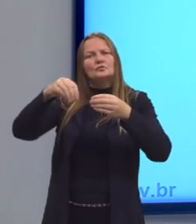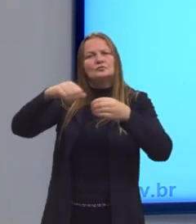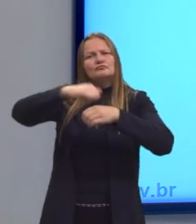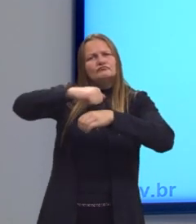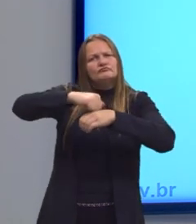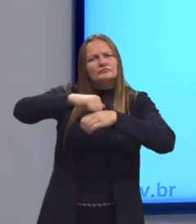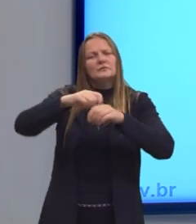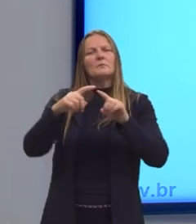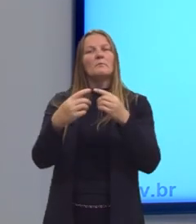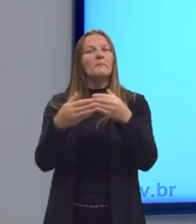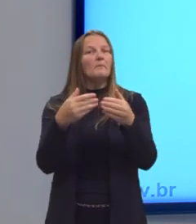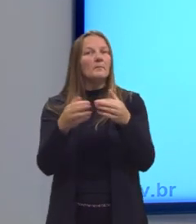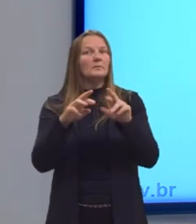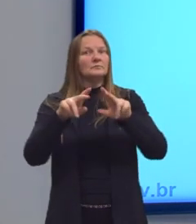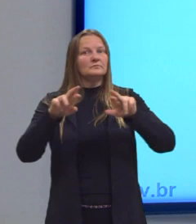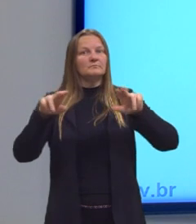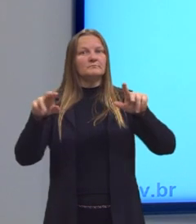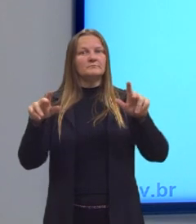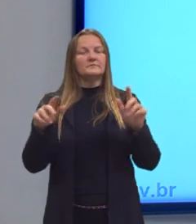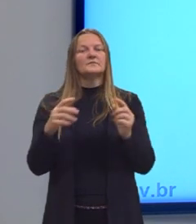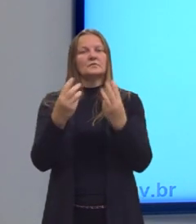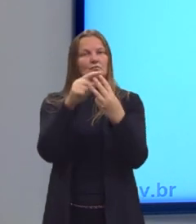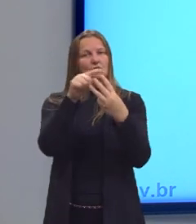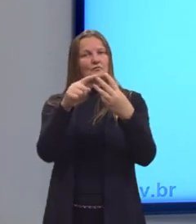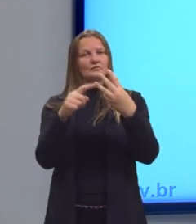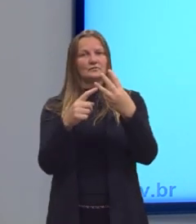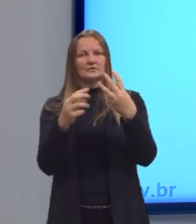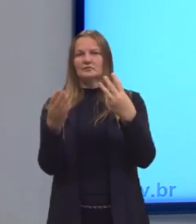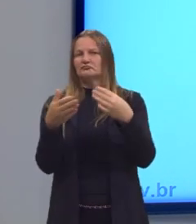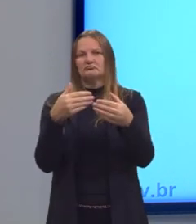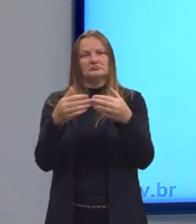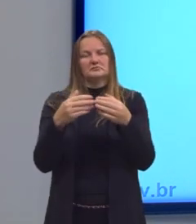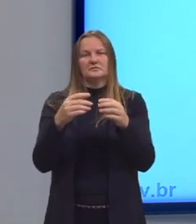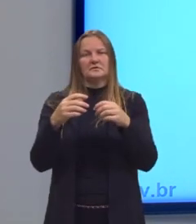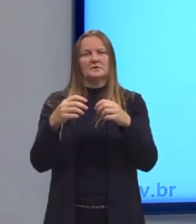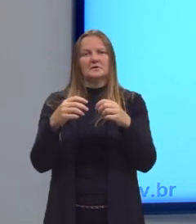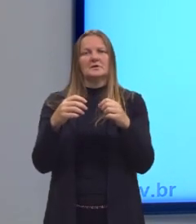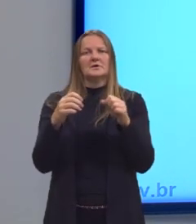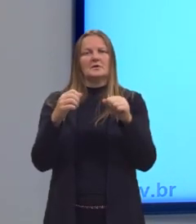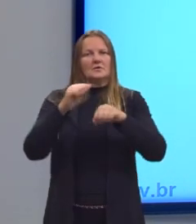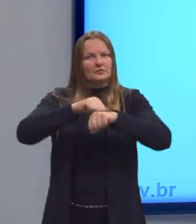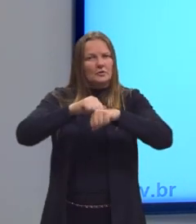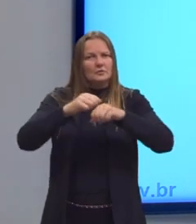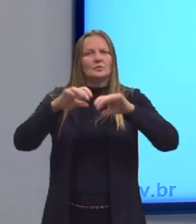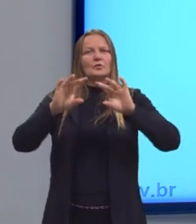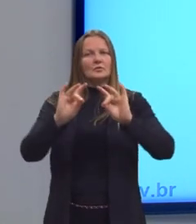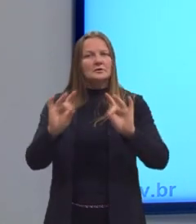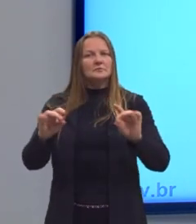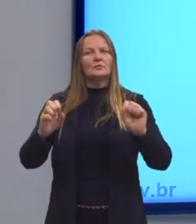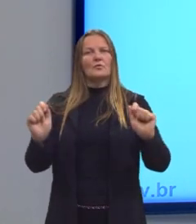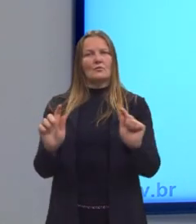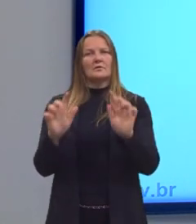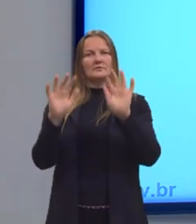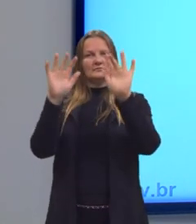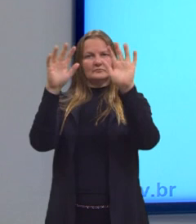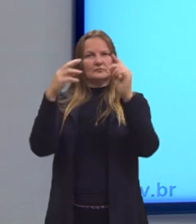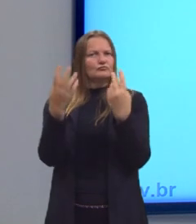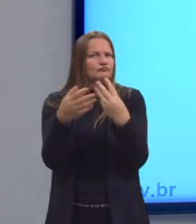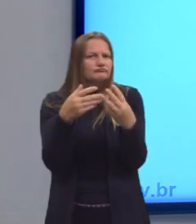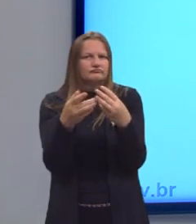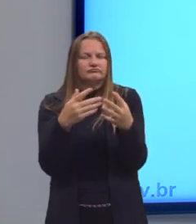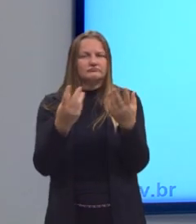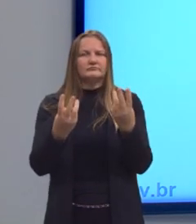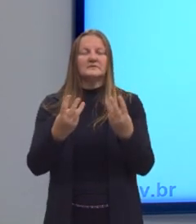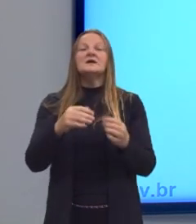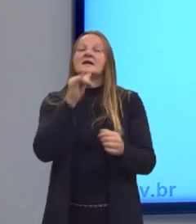apresentado, ele pode ter qualquer um dos três estados. físico, o sólido, o líquido ou o gasoso. O